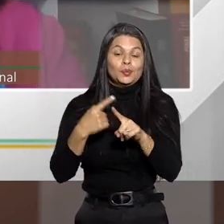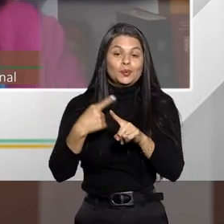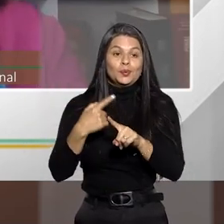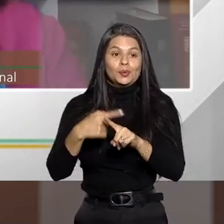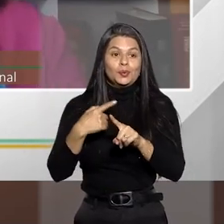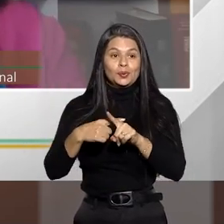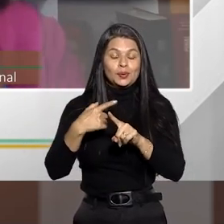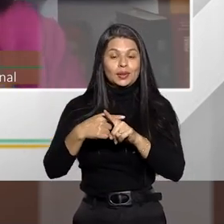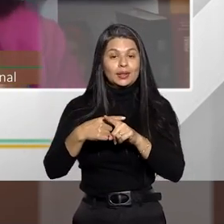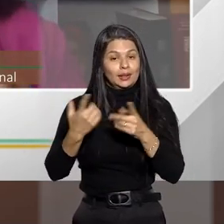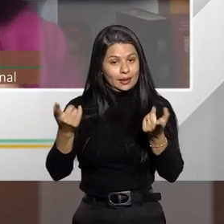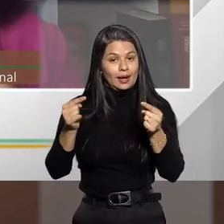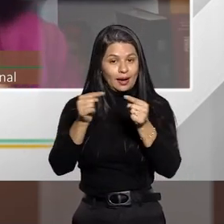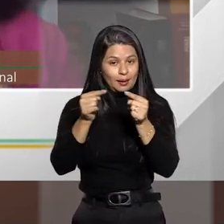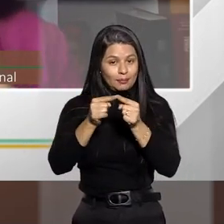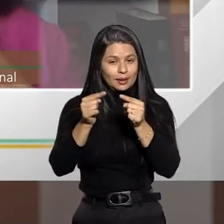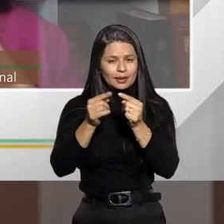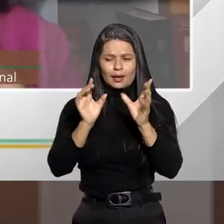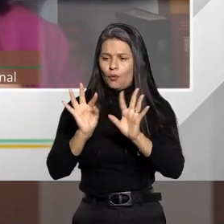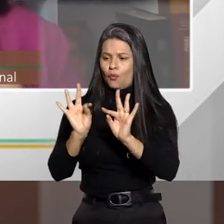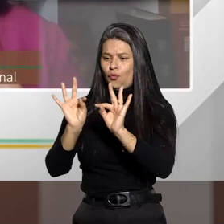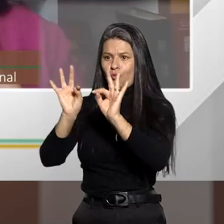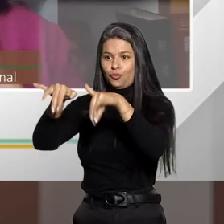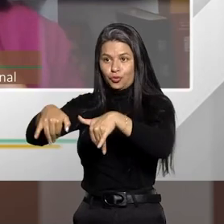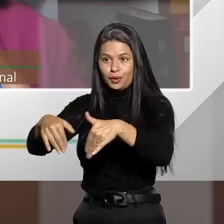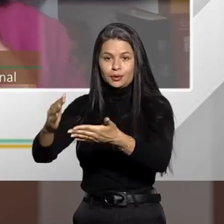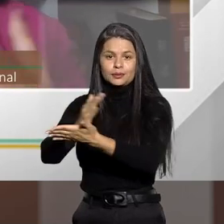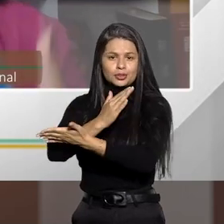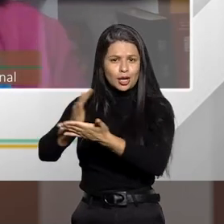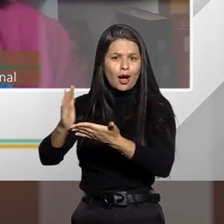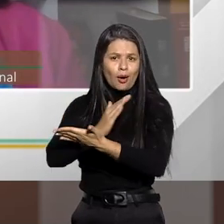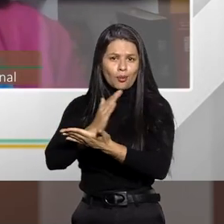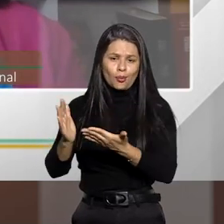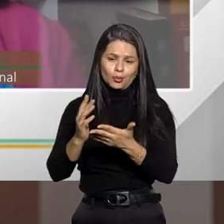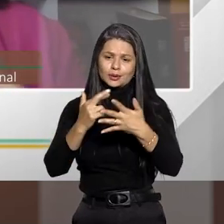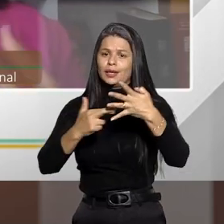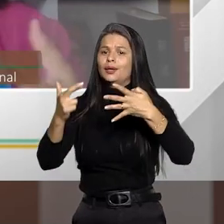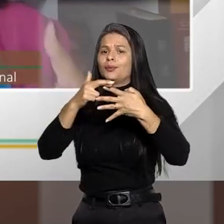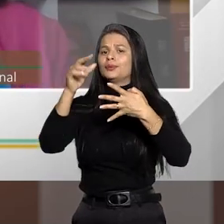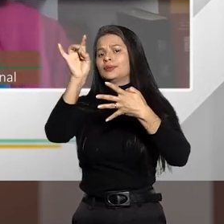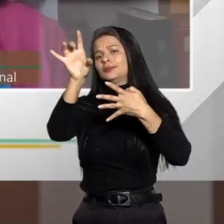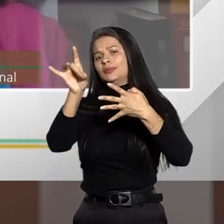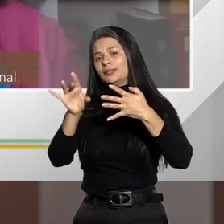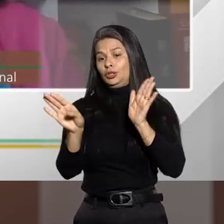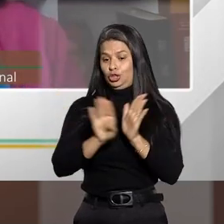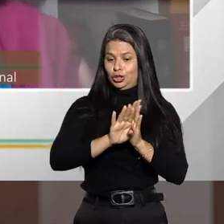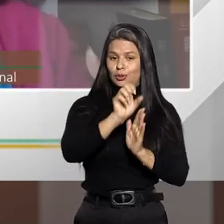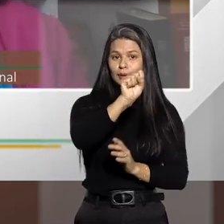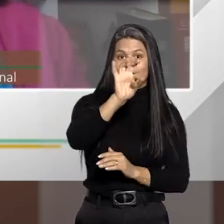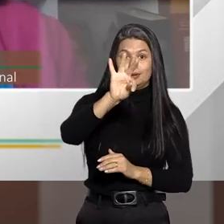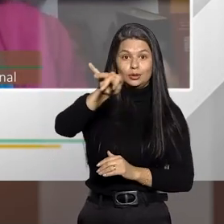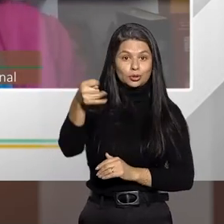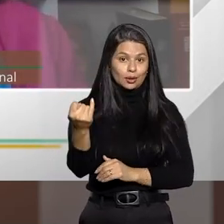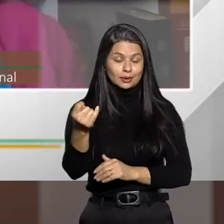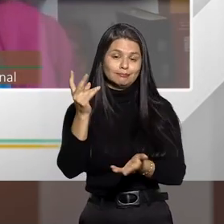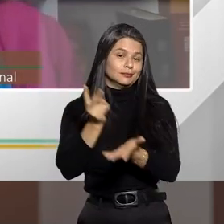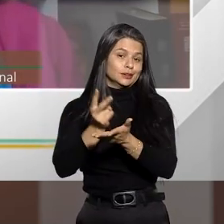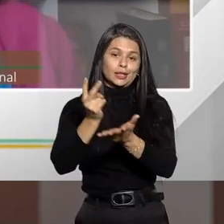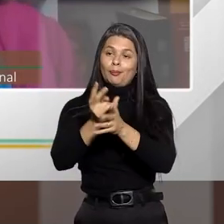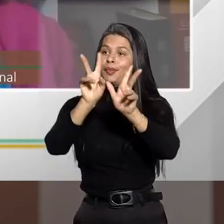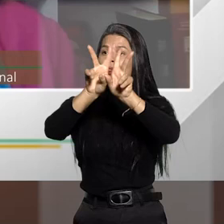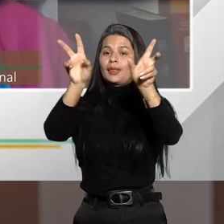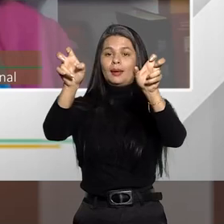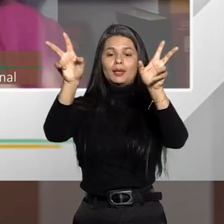vai botar um ponto final numa série de recursos especiais que chegam ao STJ sempre com a mesma